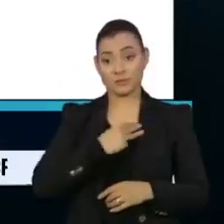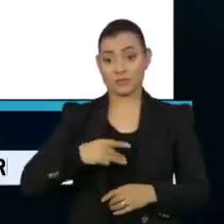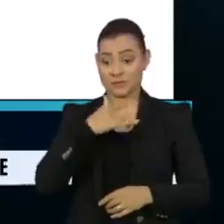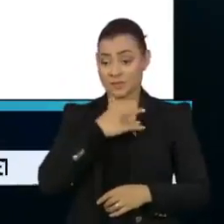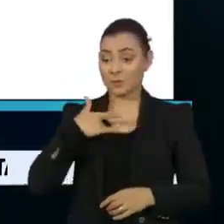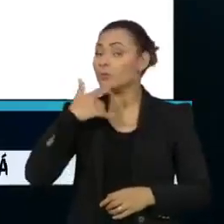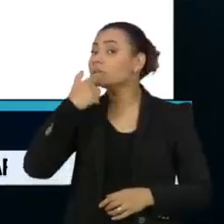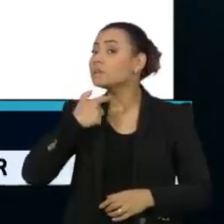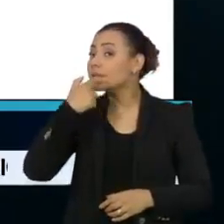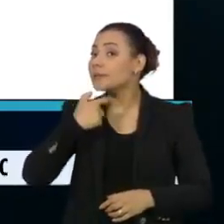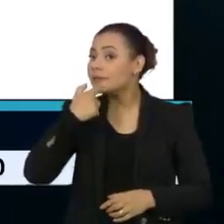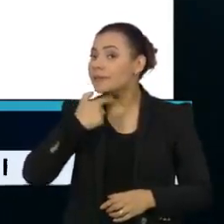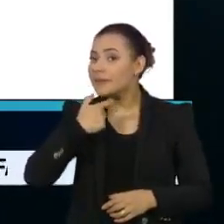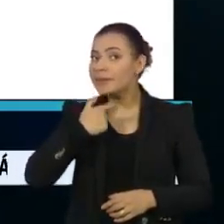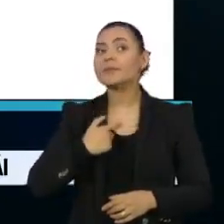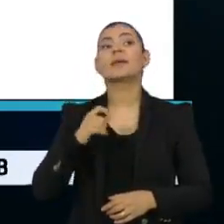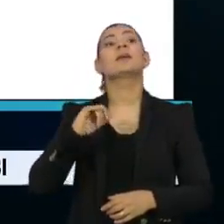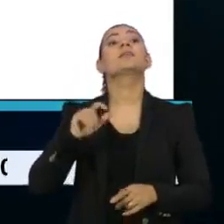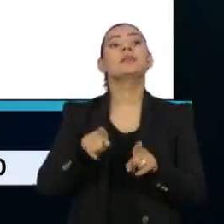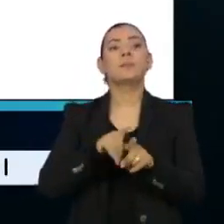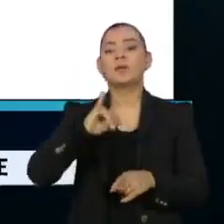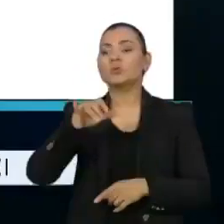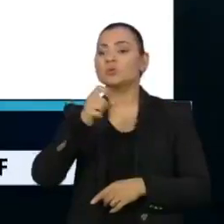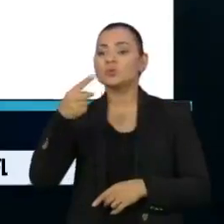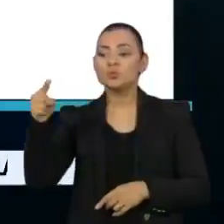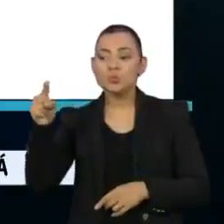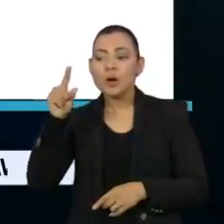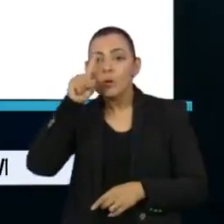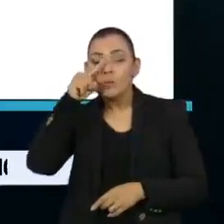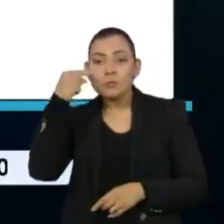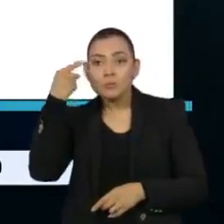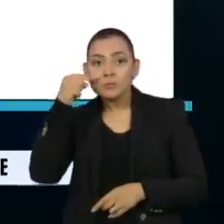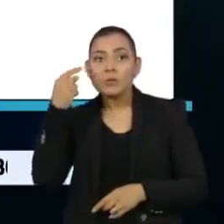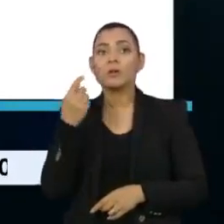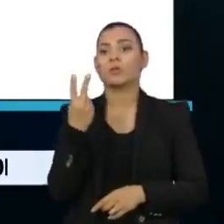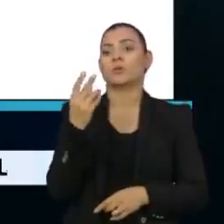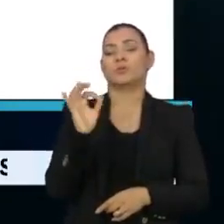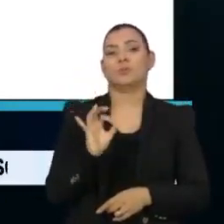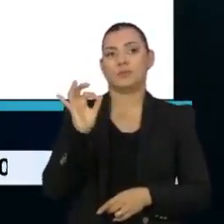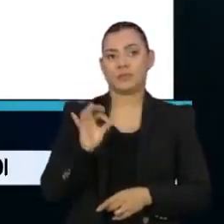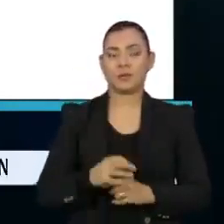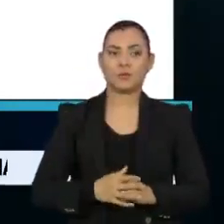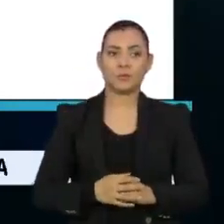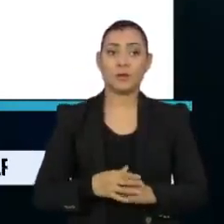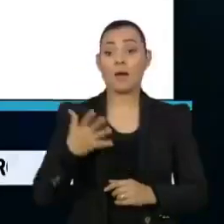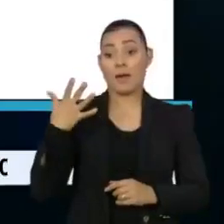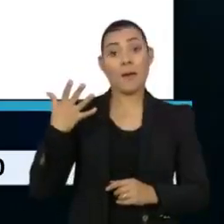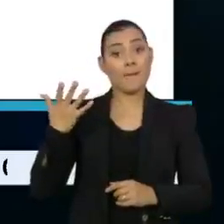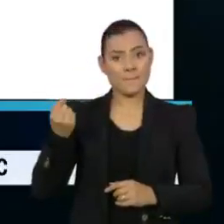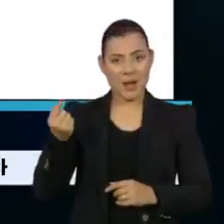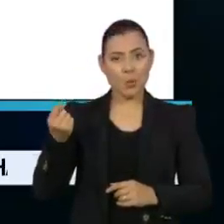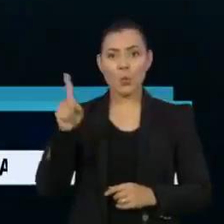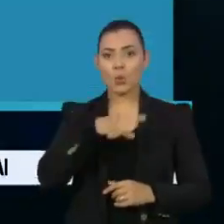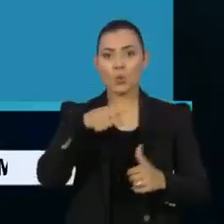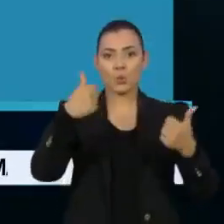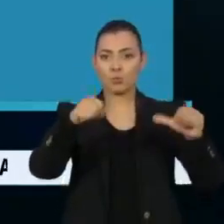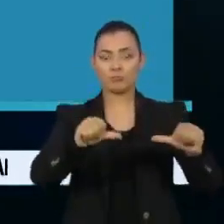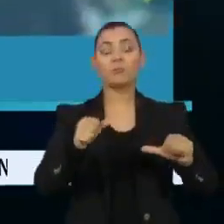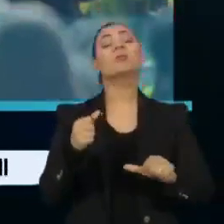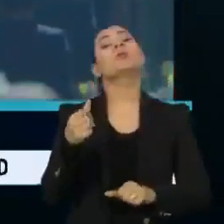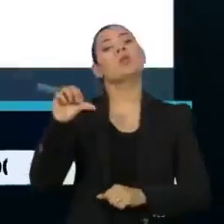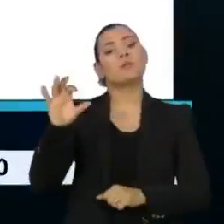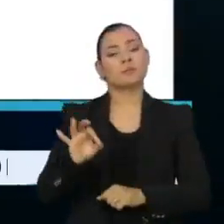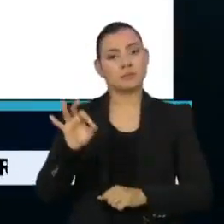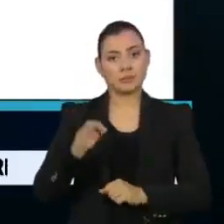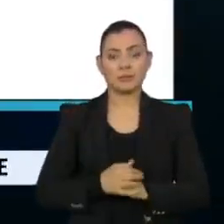da Saúde, Luiz Henrique Mandetta, e João Amoedo, do Novo, ficaram com 2%. Brancos e Nulos, 9%. Em um